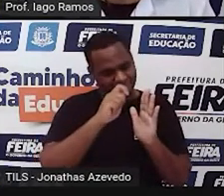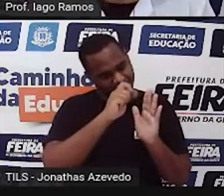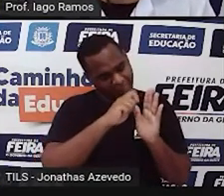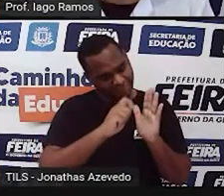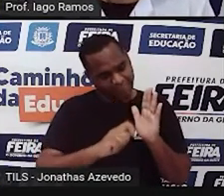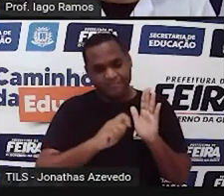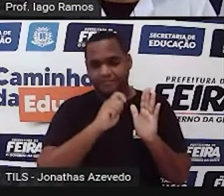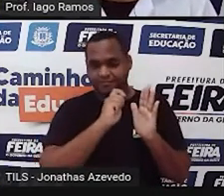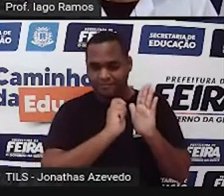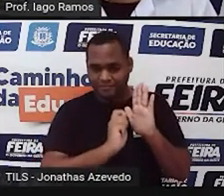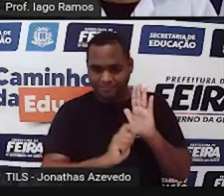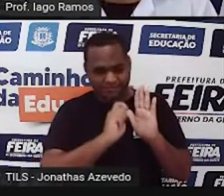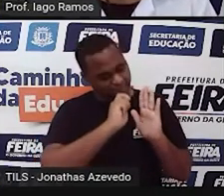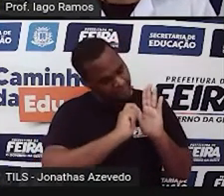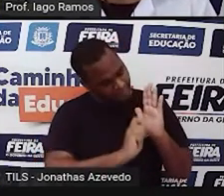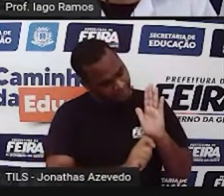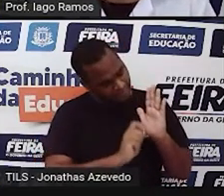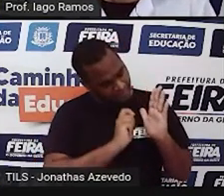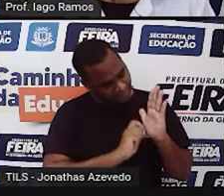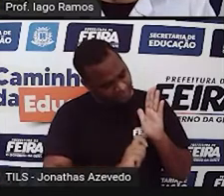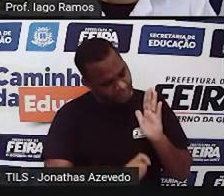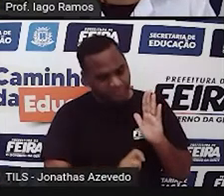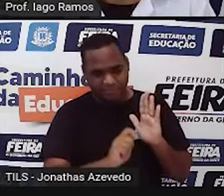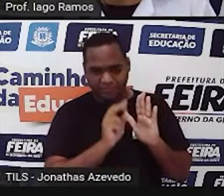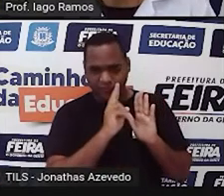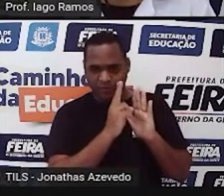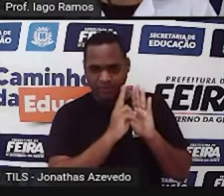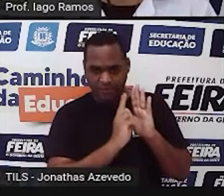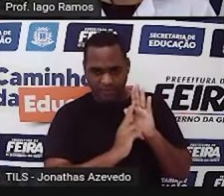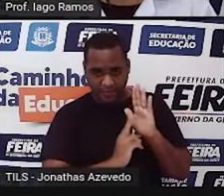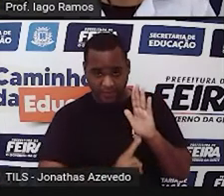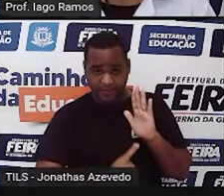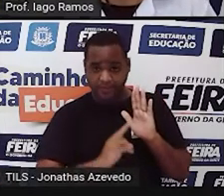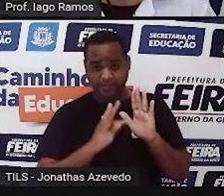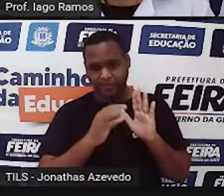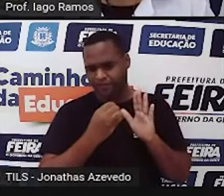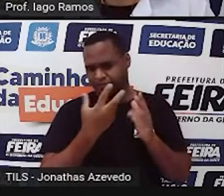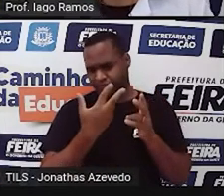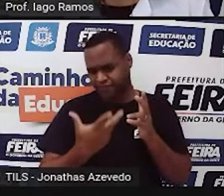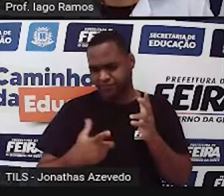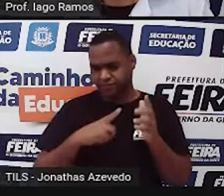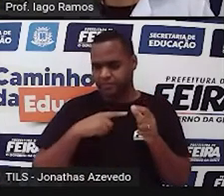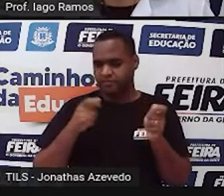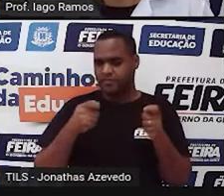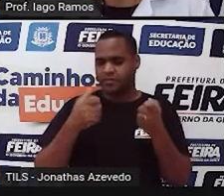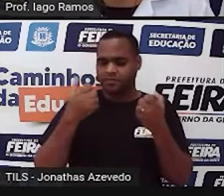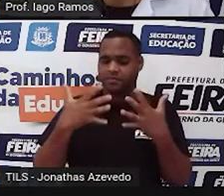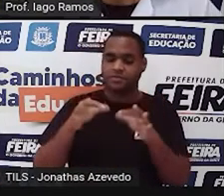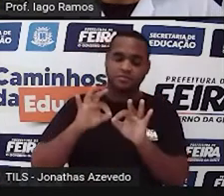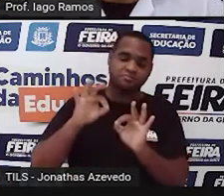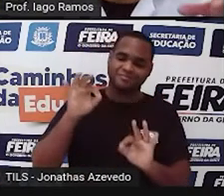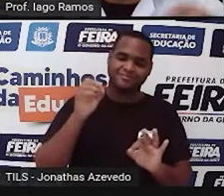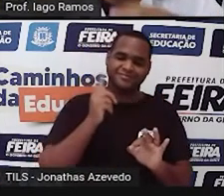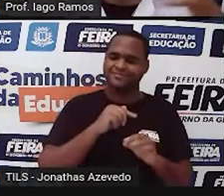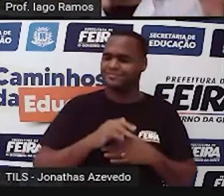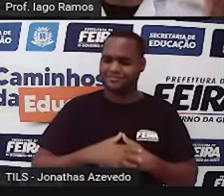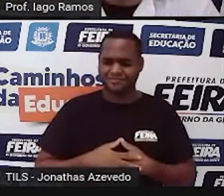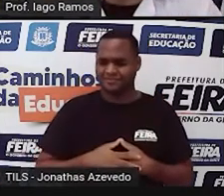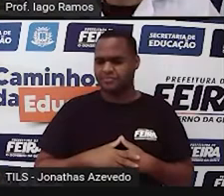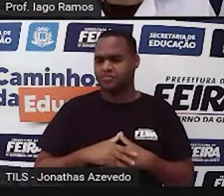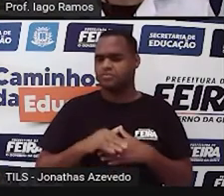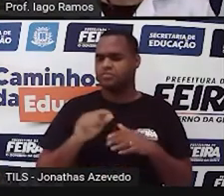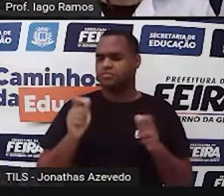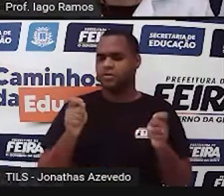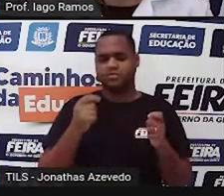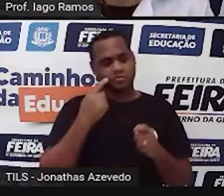fazer uma lista com nomes de objetos ou coisas que podem ser medidos, que estejam aí